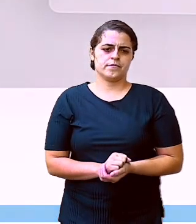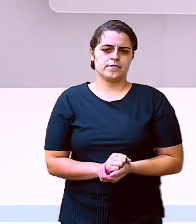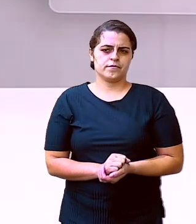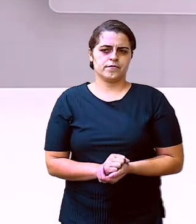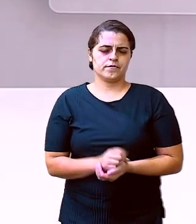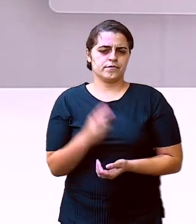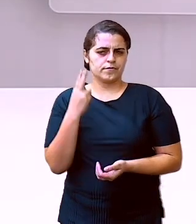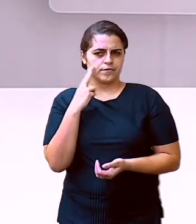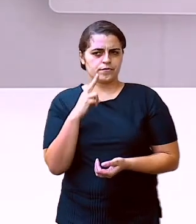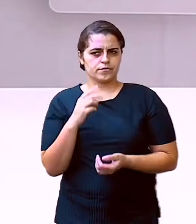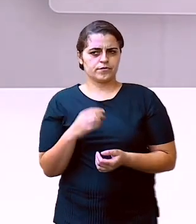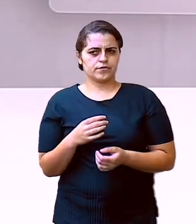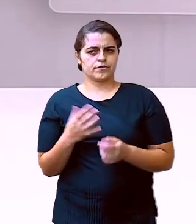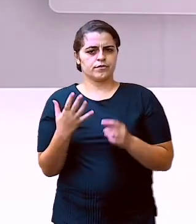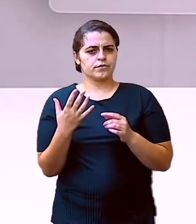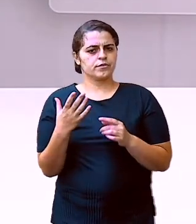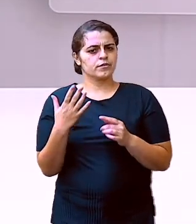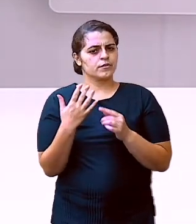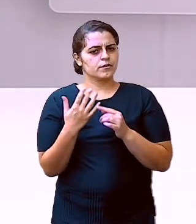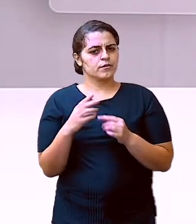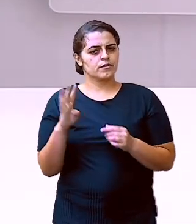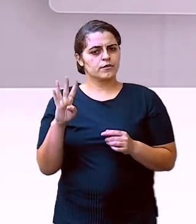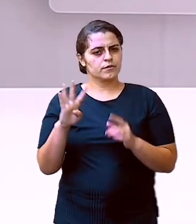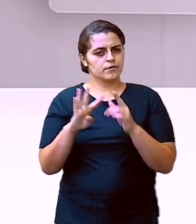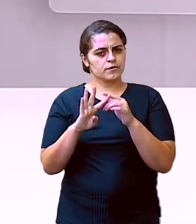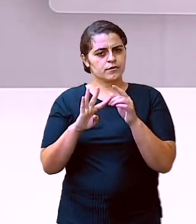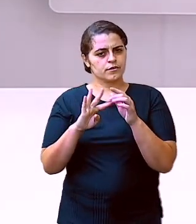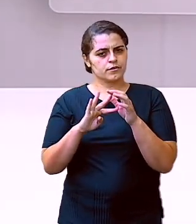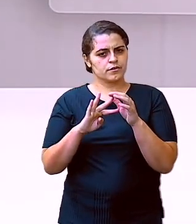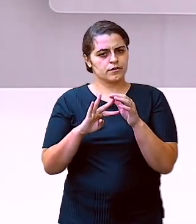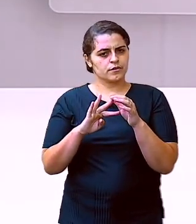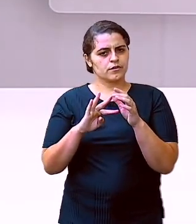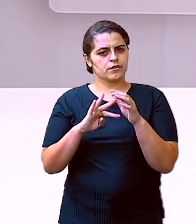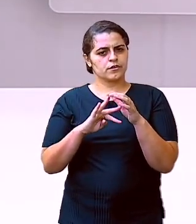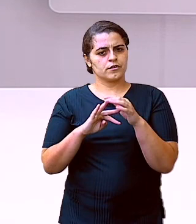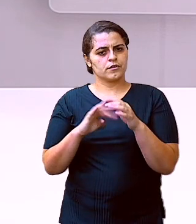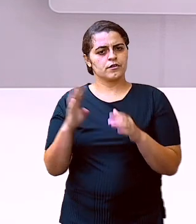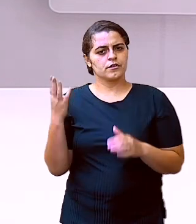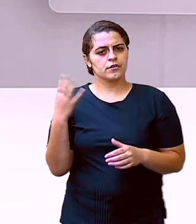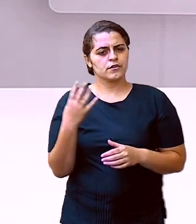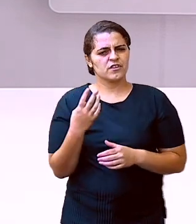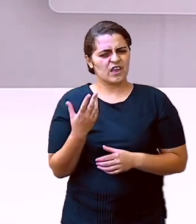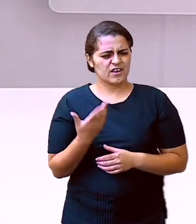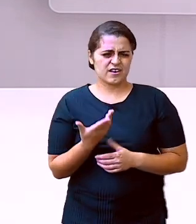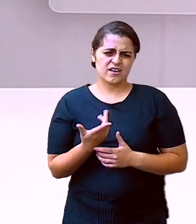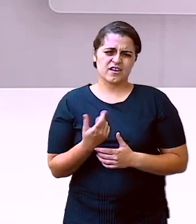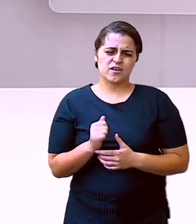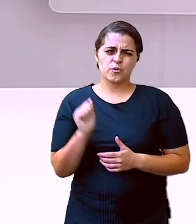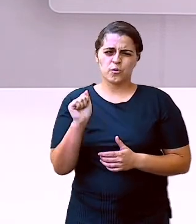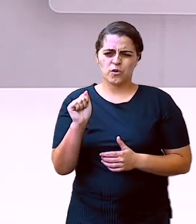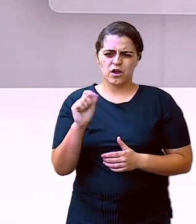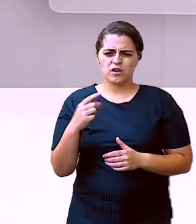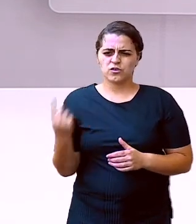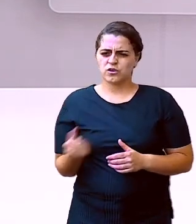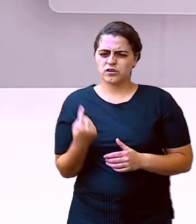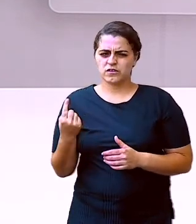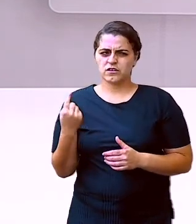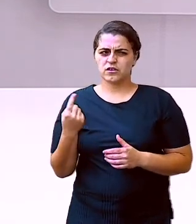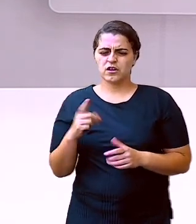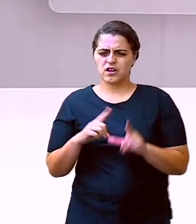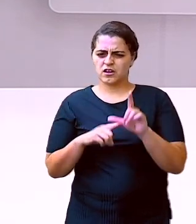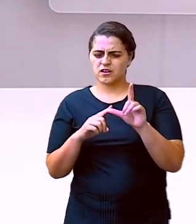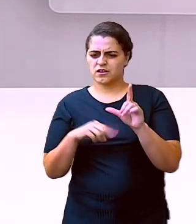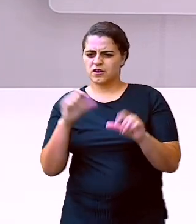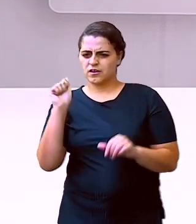Observe. Qua-re-tena. A